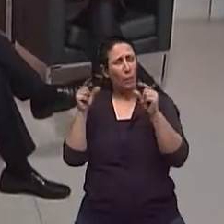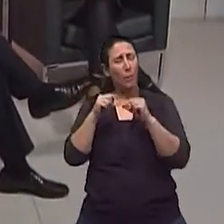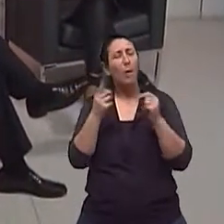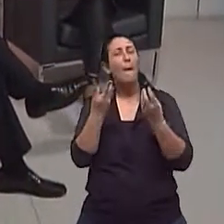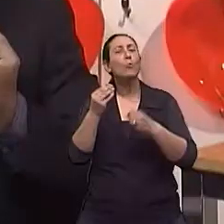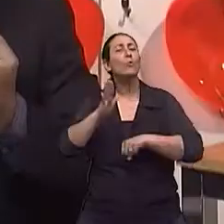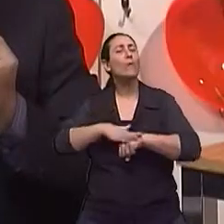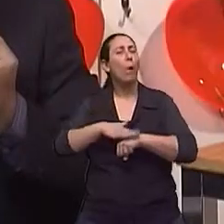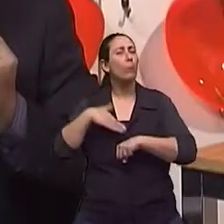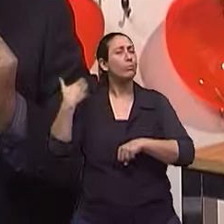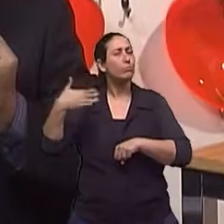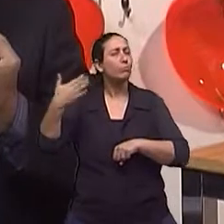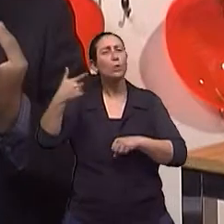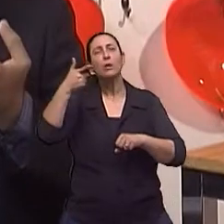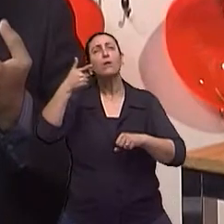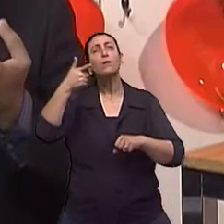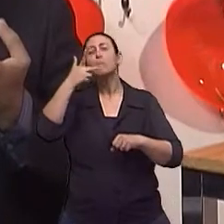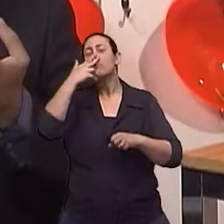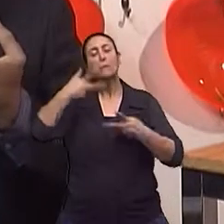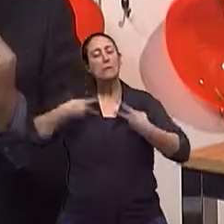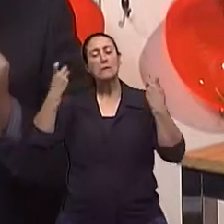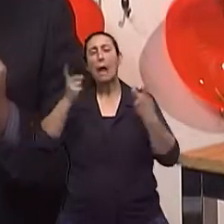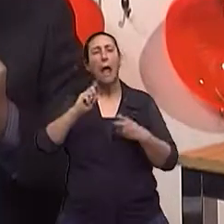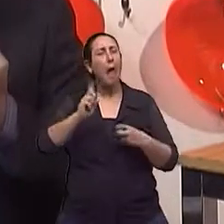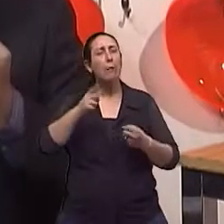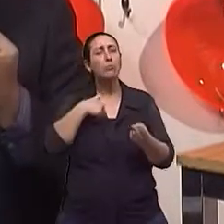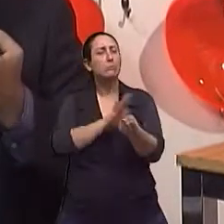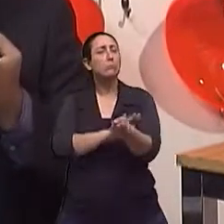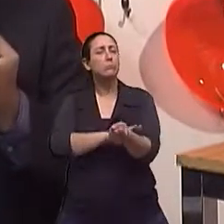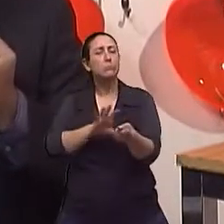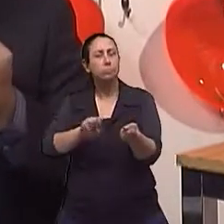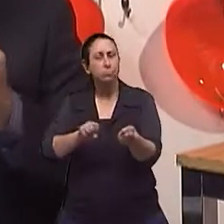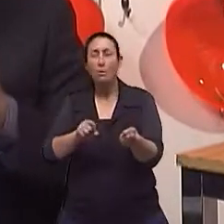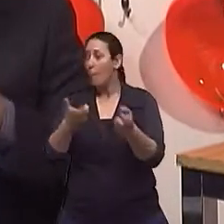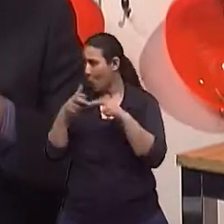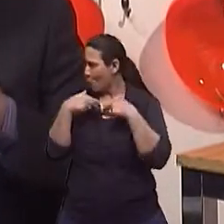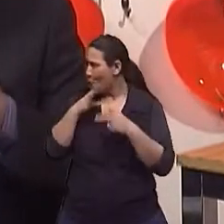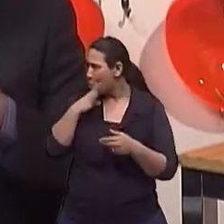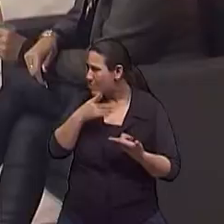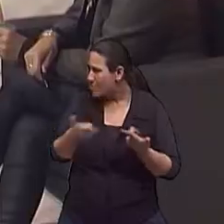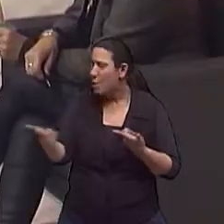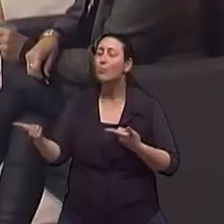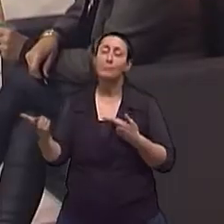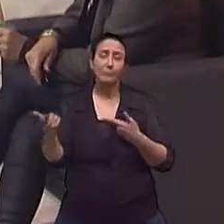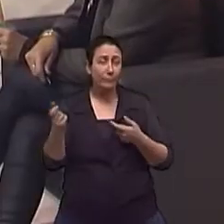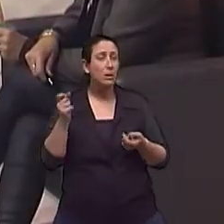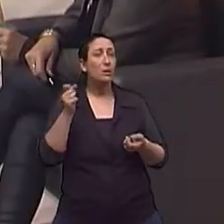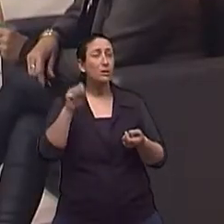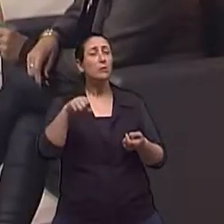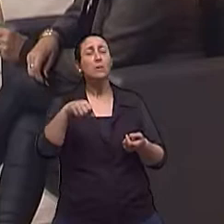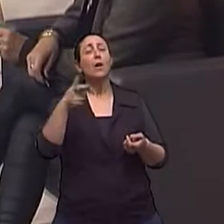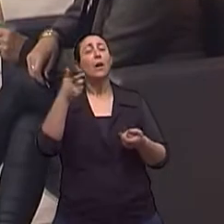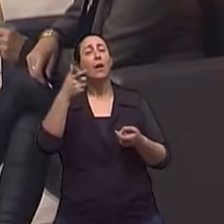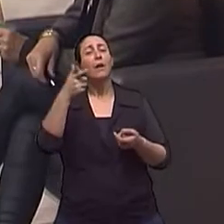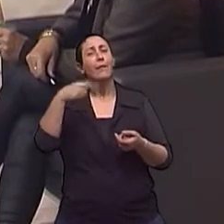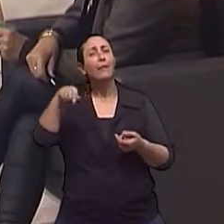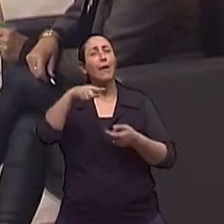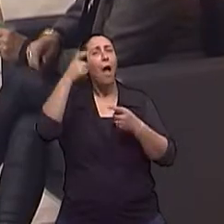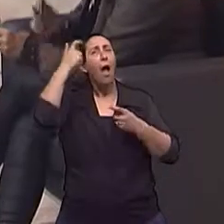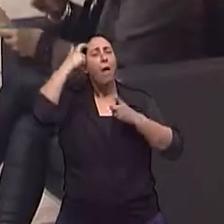às vezes, fica muito tempo sem saber que é hipertensa, ou não tratando a hipertensão. Pelo desconhecimento. tratando inadequadamente, isso vai